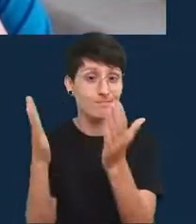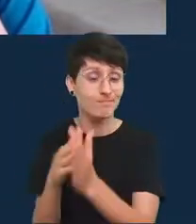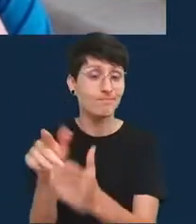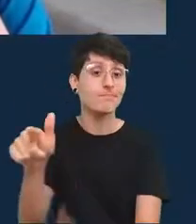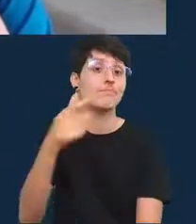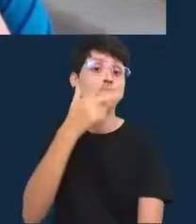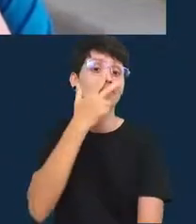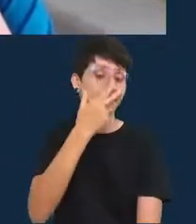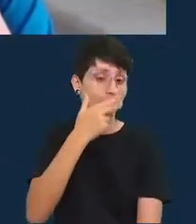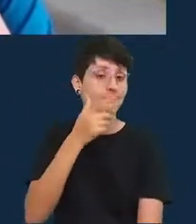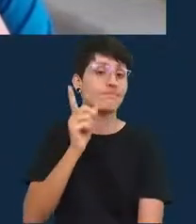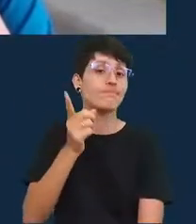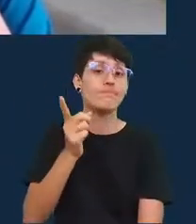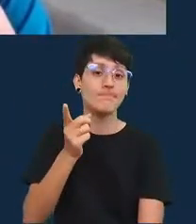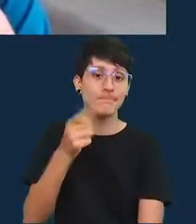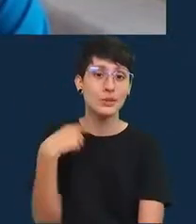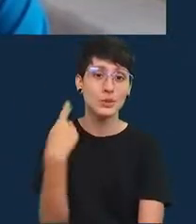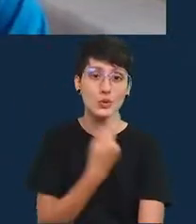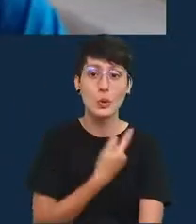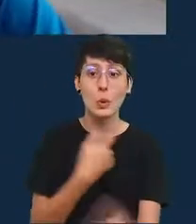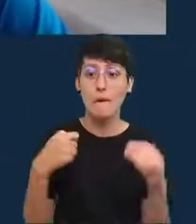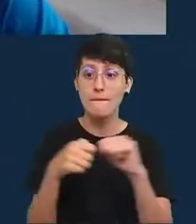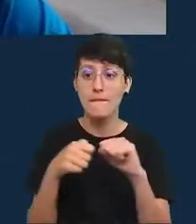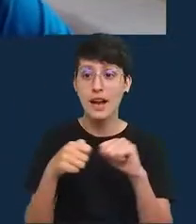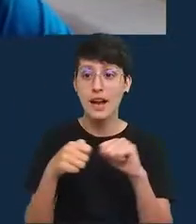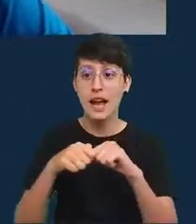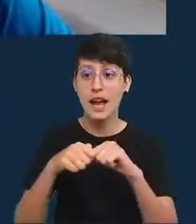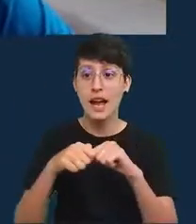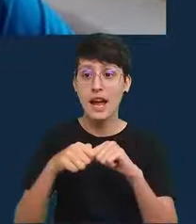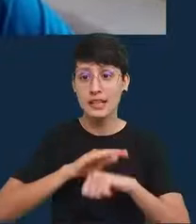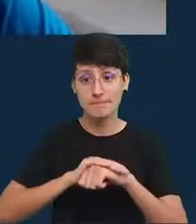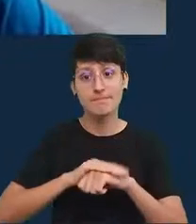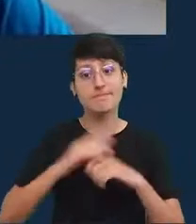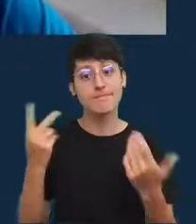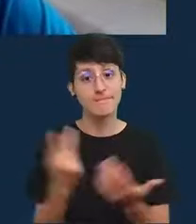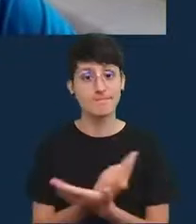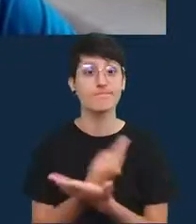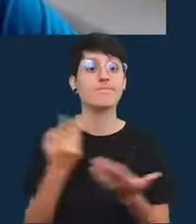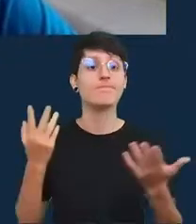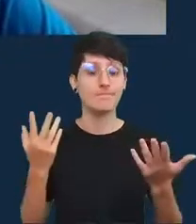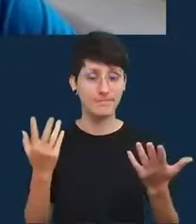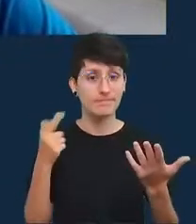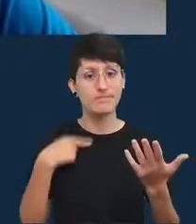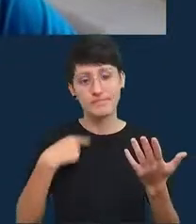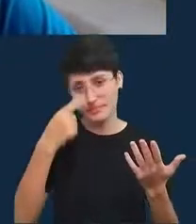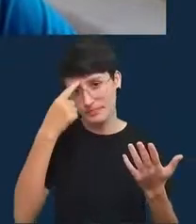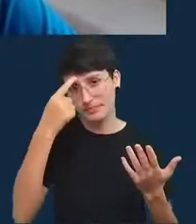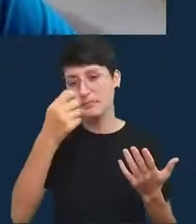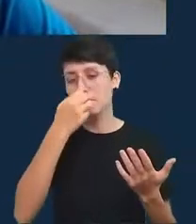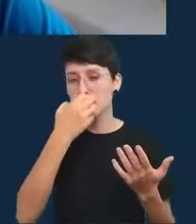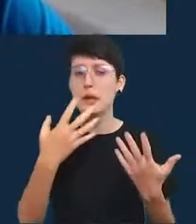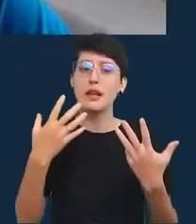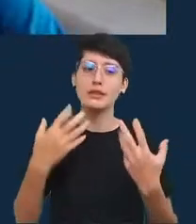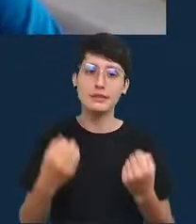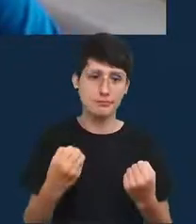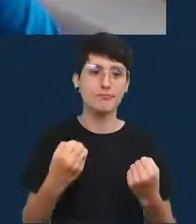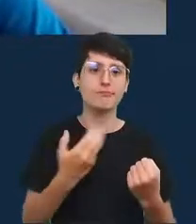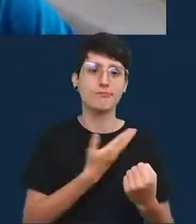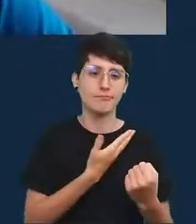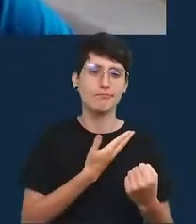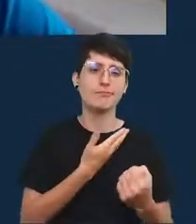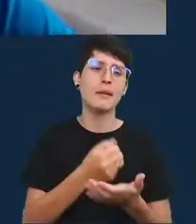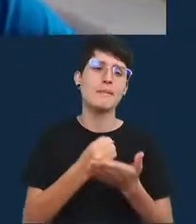fizesse isso nós mesmos e foi uma ideia bem recebida pelos meus colegas e me ajudaram bastante nesse